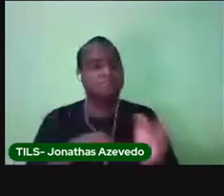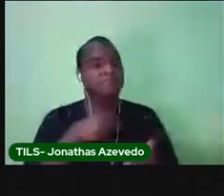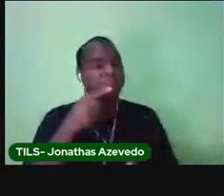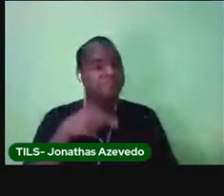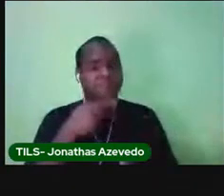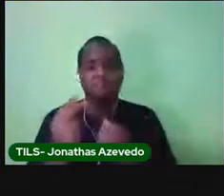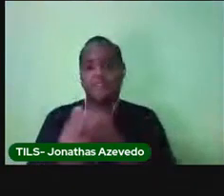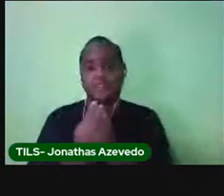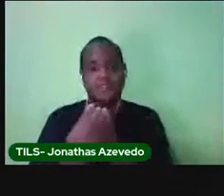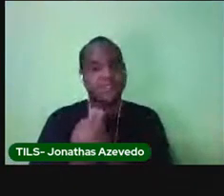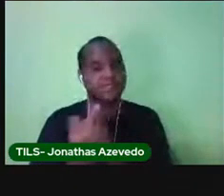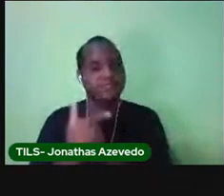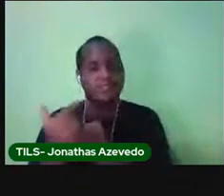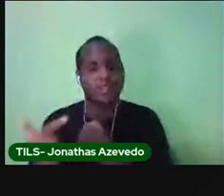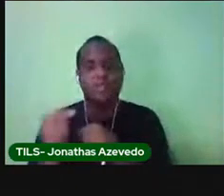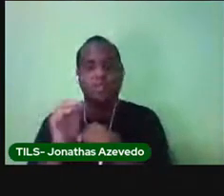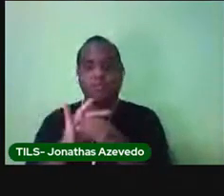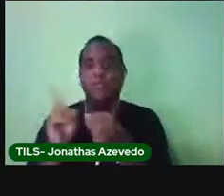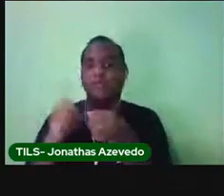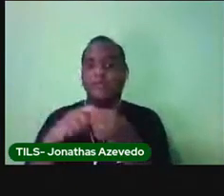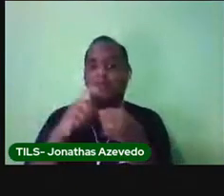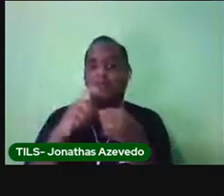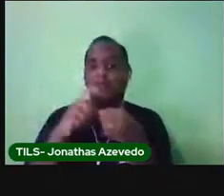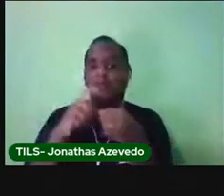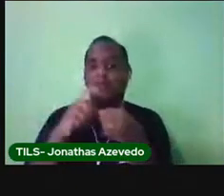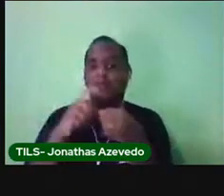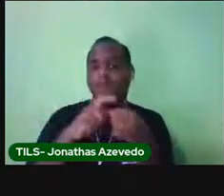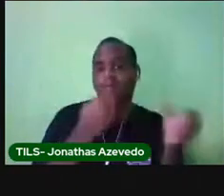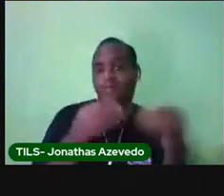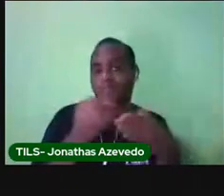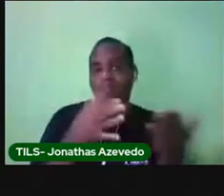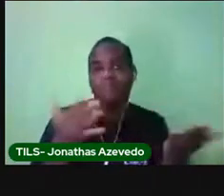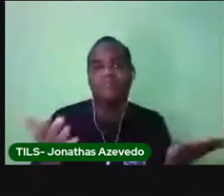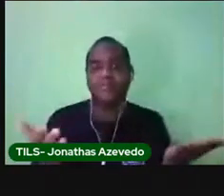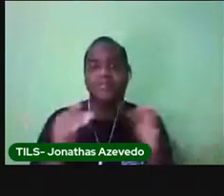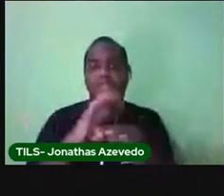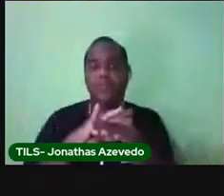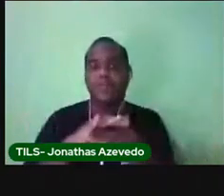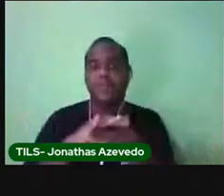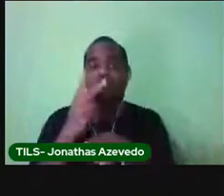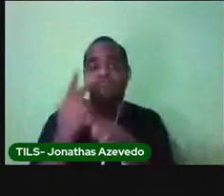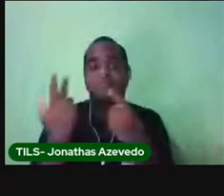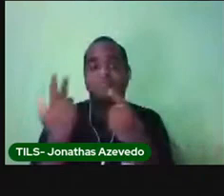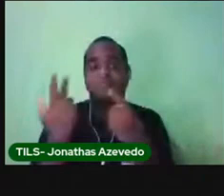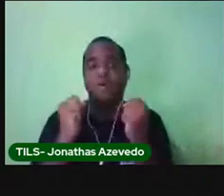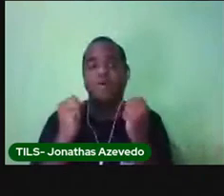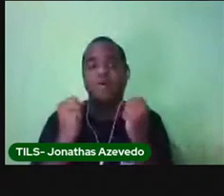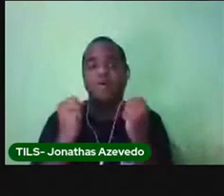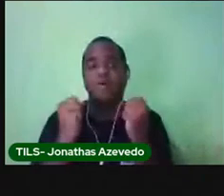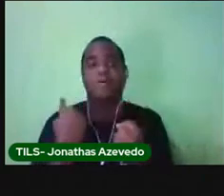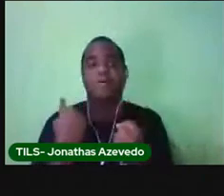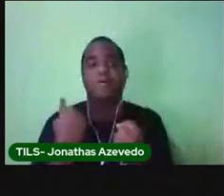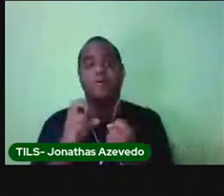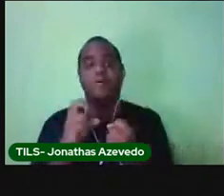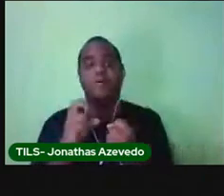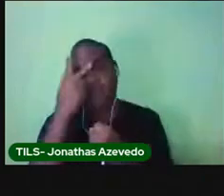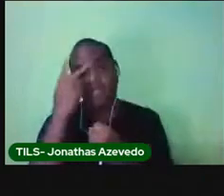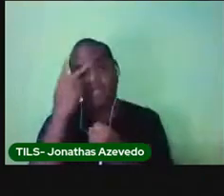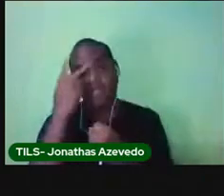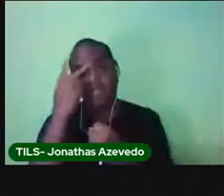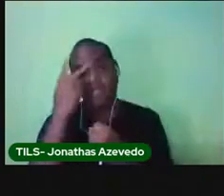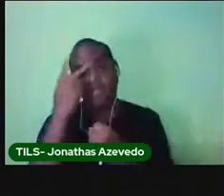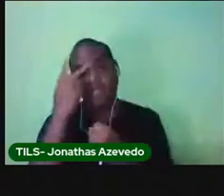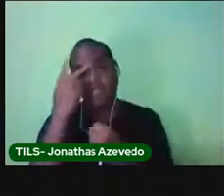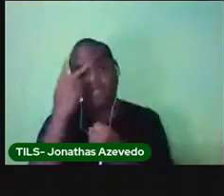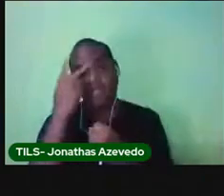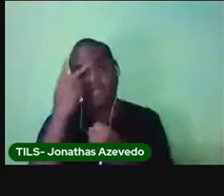aparecer. E essas doenças levam à morte. Ou à paralisia. Entendeu? Fica de olho no